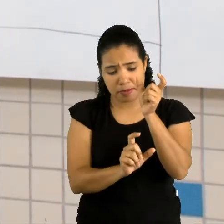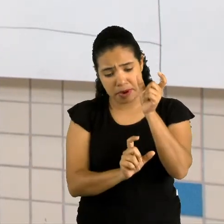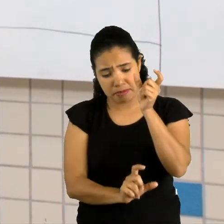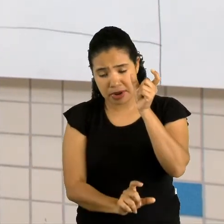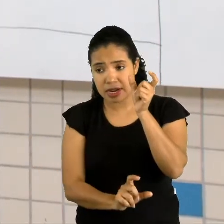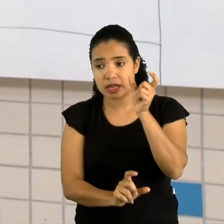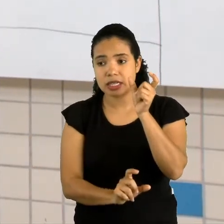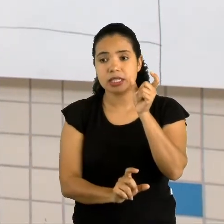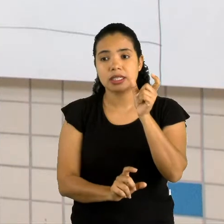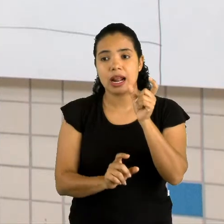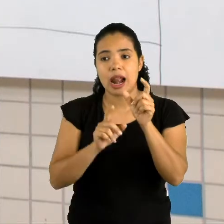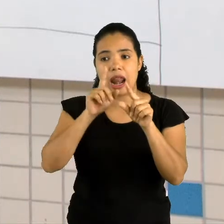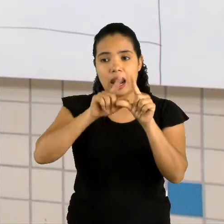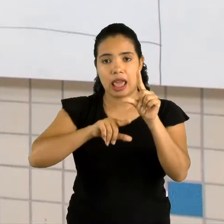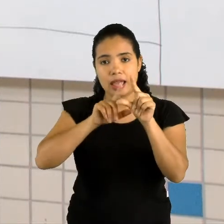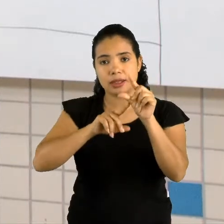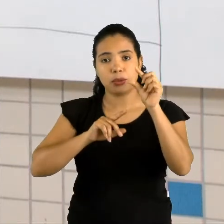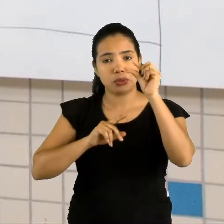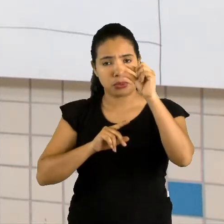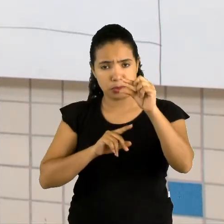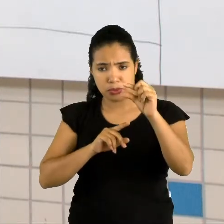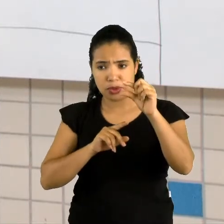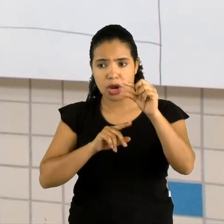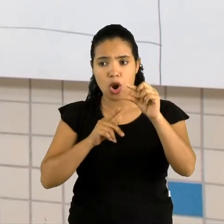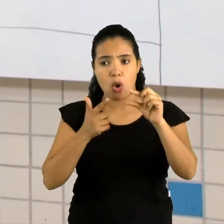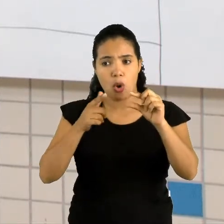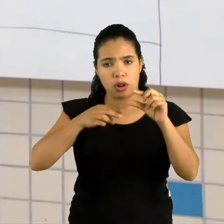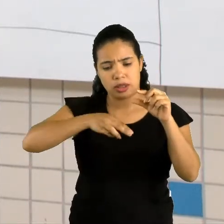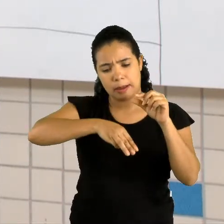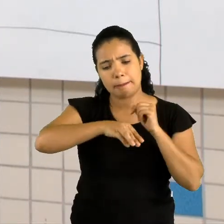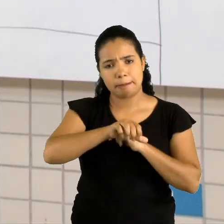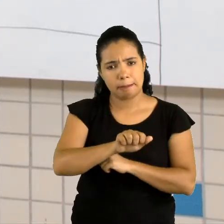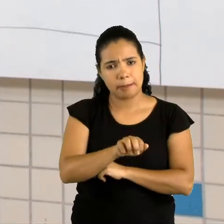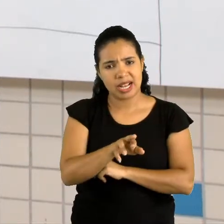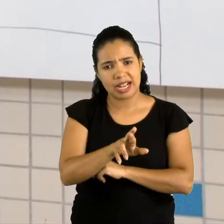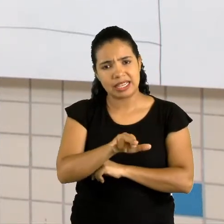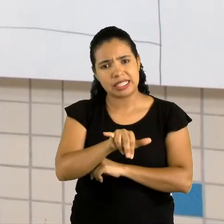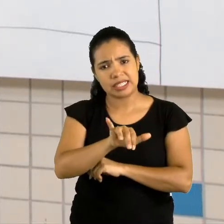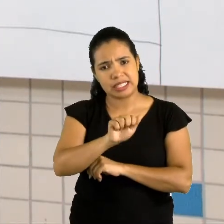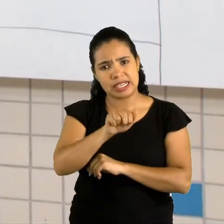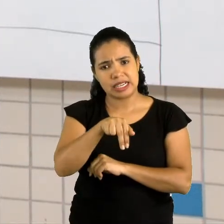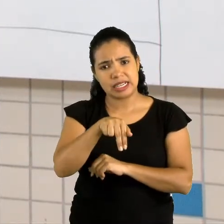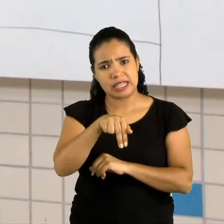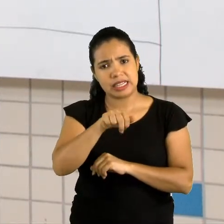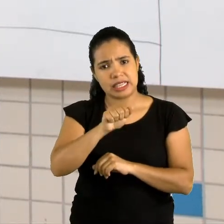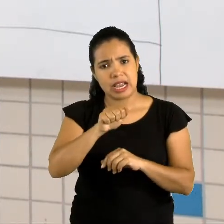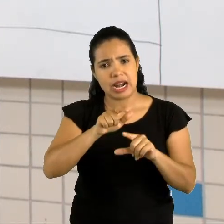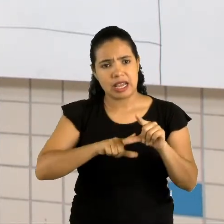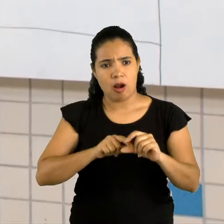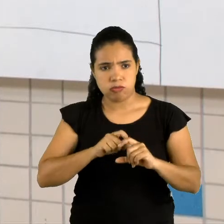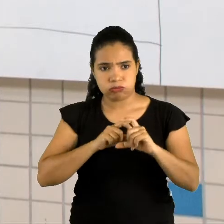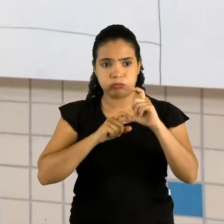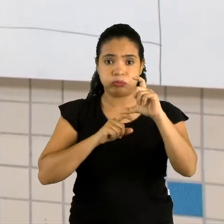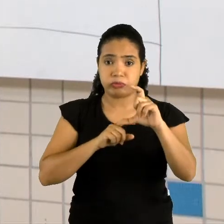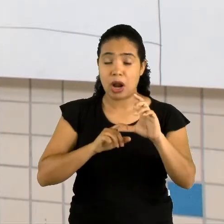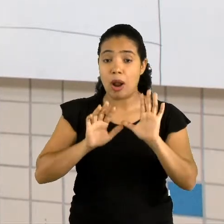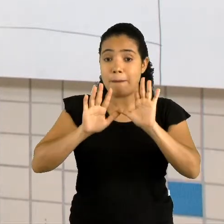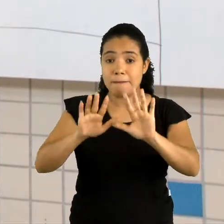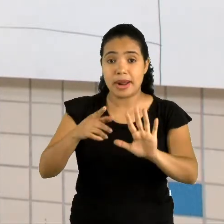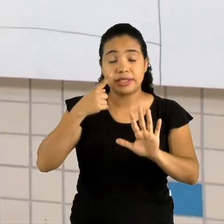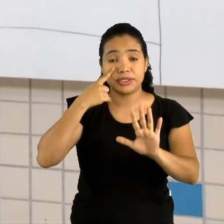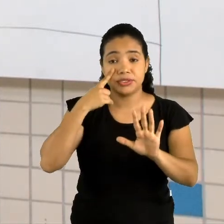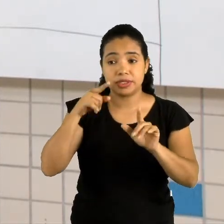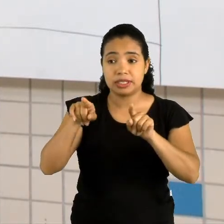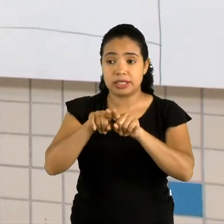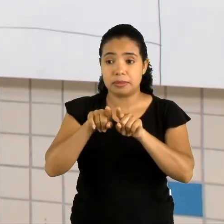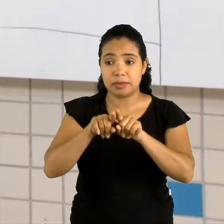minúscula. Minúscula. E tem outra, por exemplo, mariana, começa com letra maiúscula. Mas aqui também eu tenho, ó,